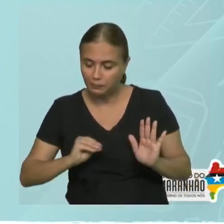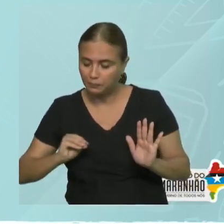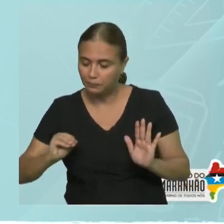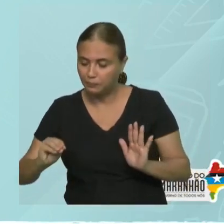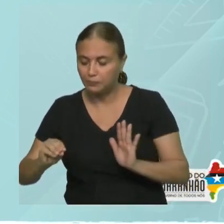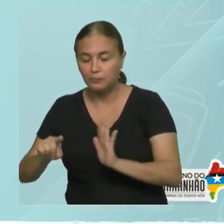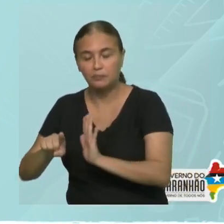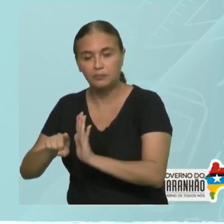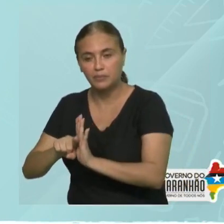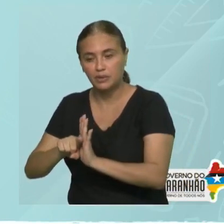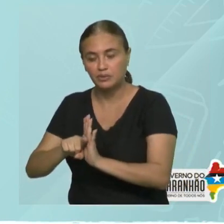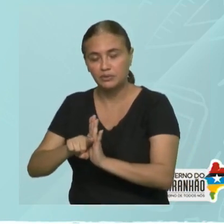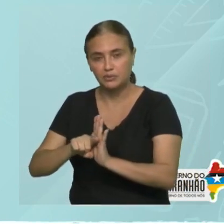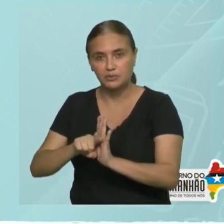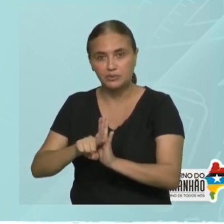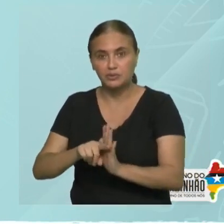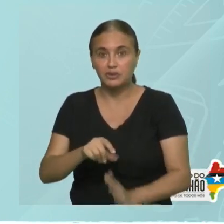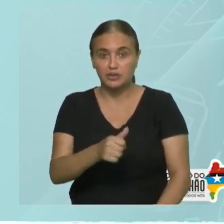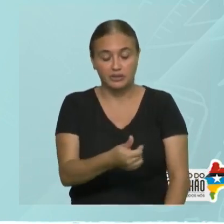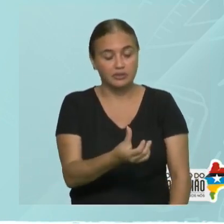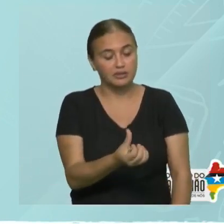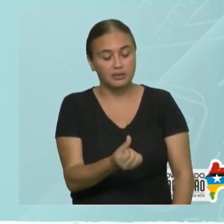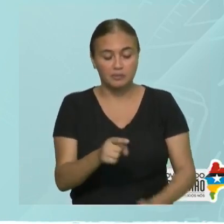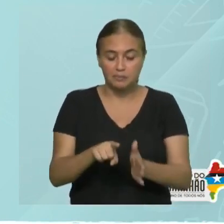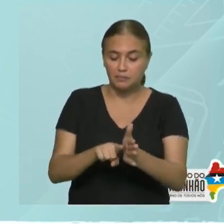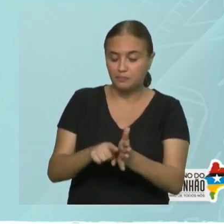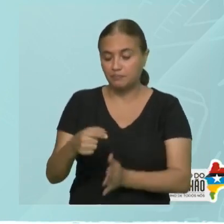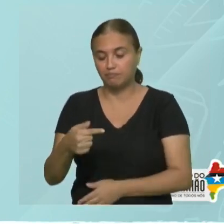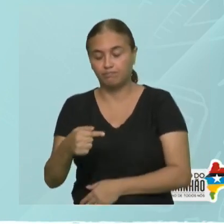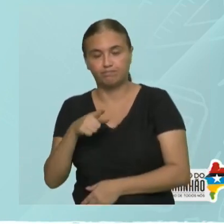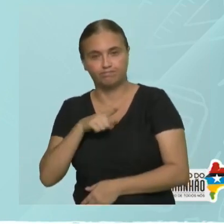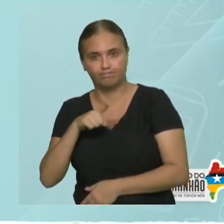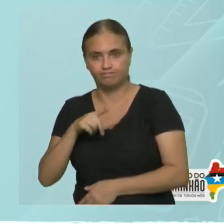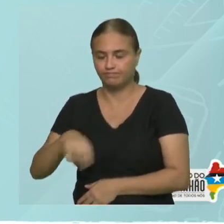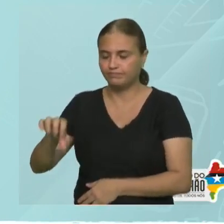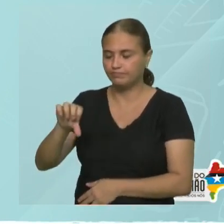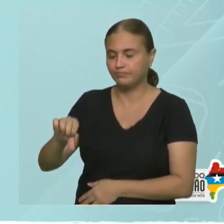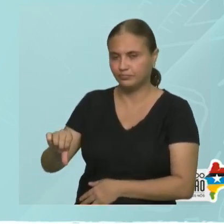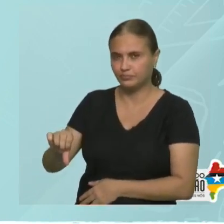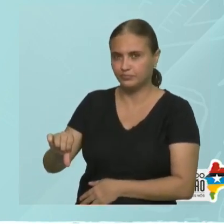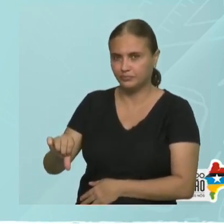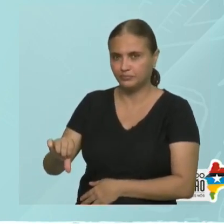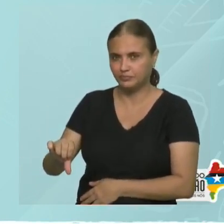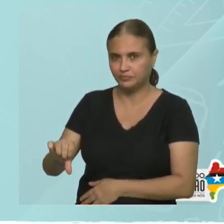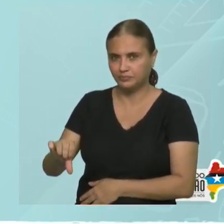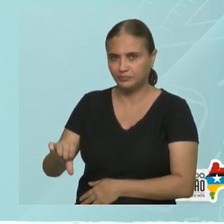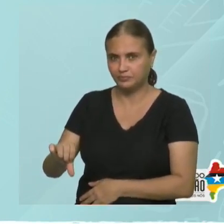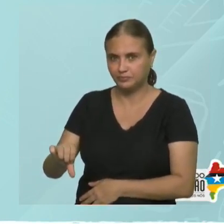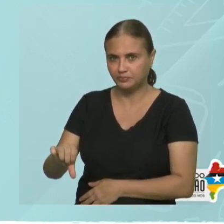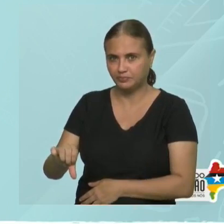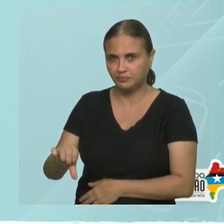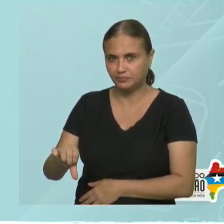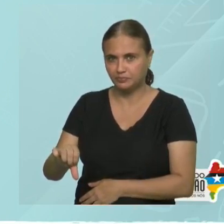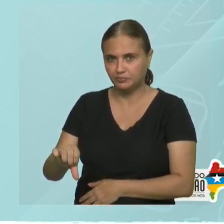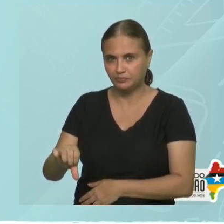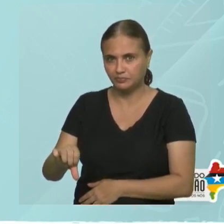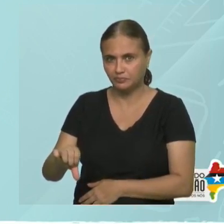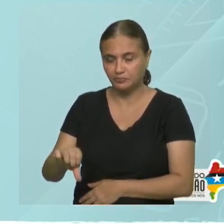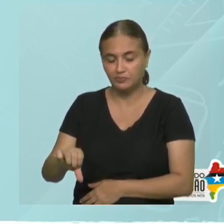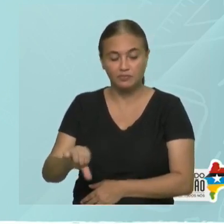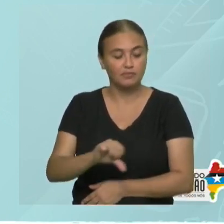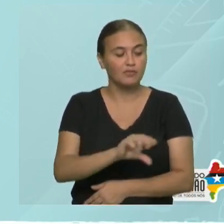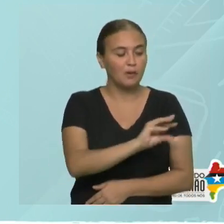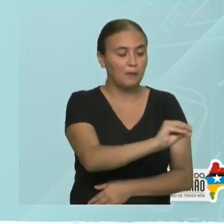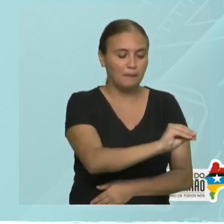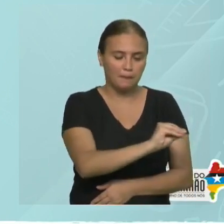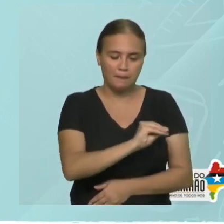E aí, eu subtraio. Dezesseis menos sete, eu tenho nove. Tranquilo? Pega o sinal do número maior e